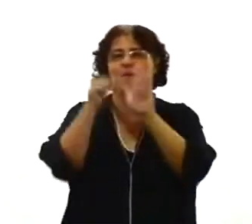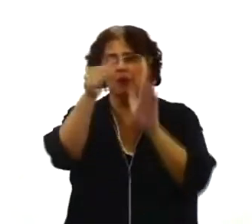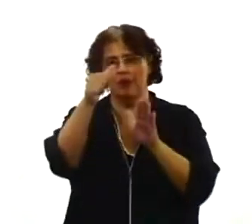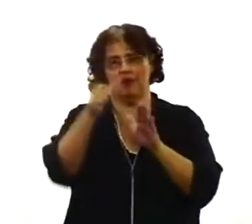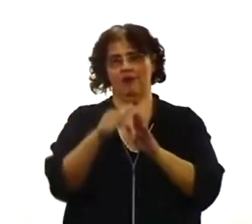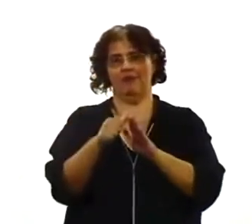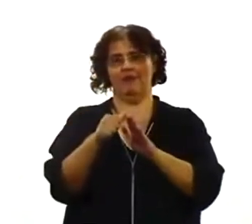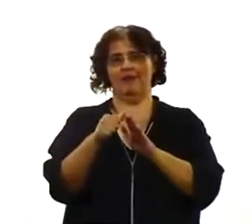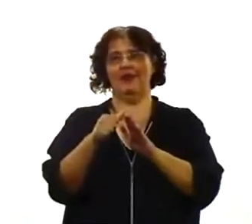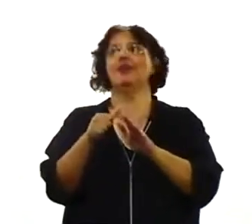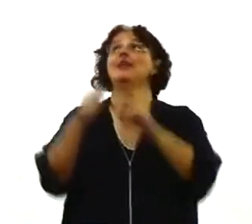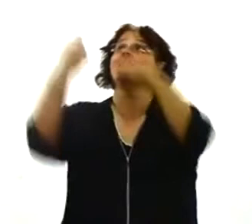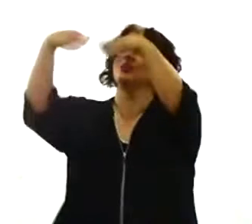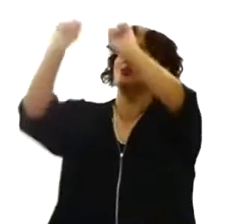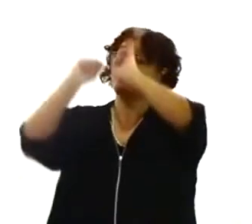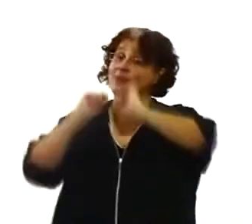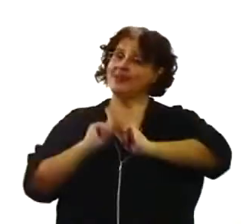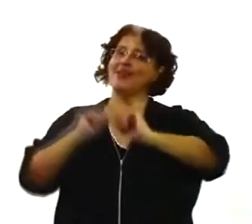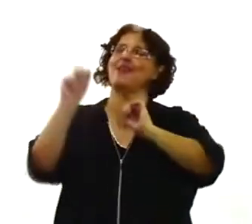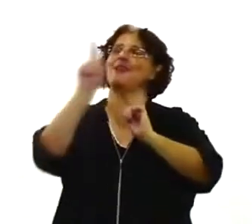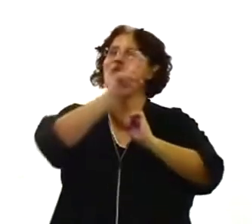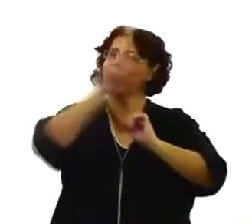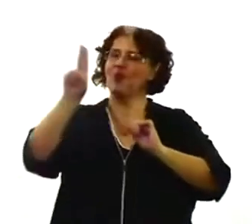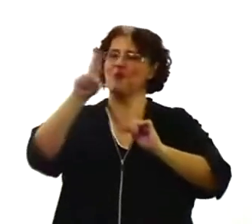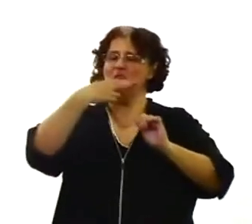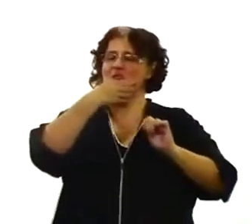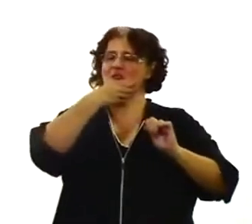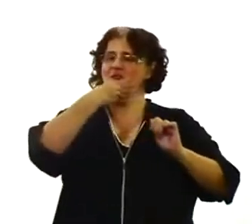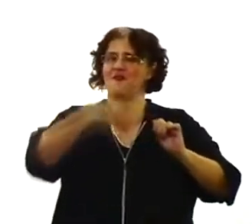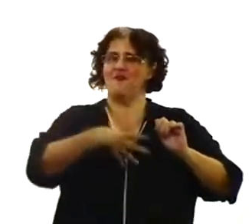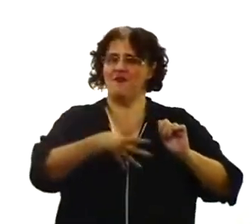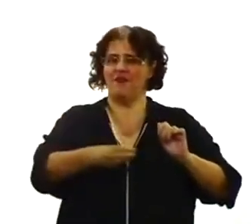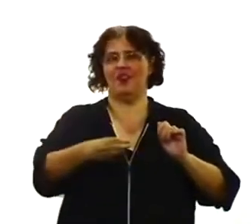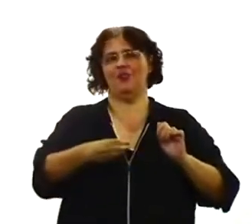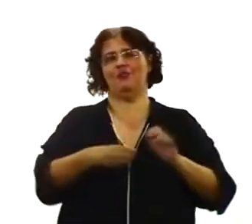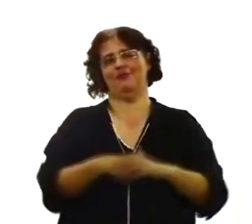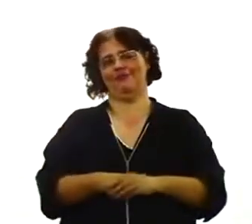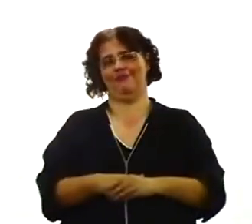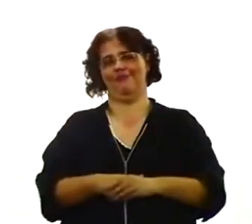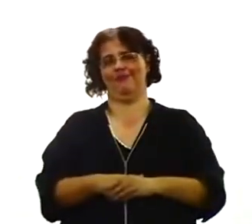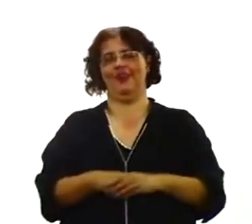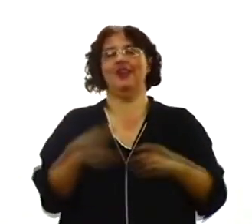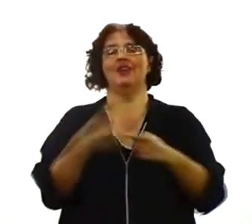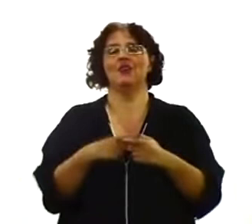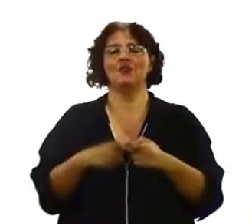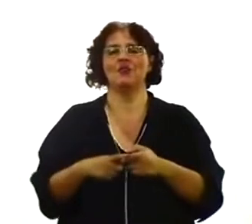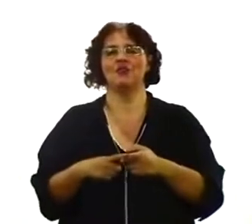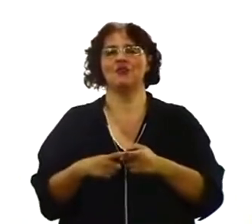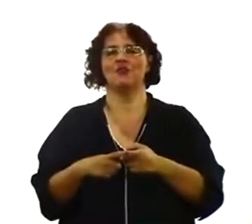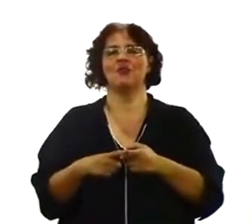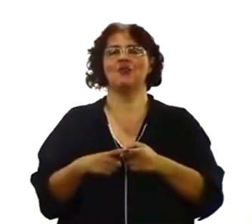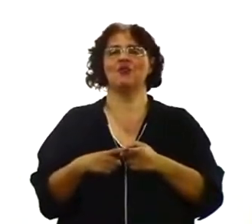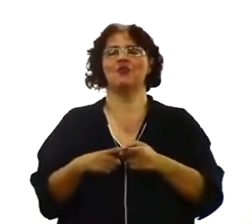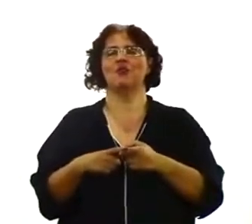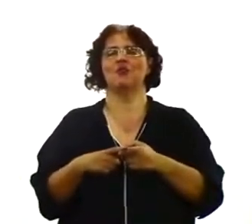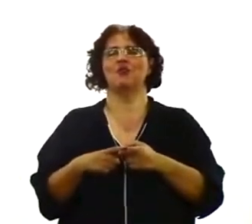sermos chamados filhos, porque o somos. E não o somos, porque queremos ser, porque voluntariamente dizemos, Senhor